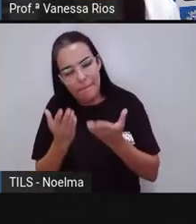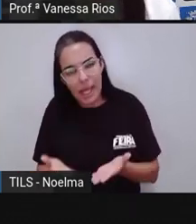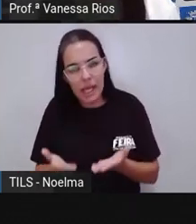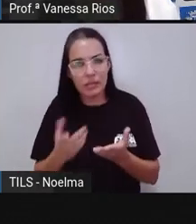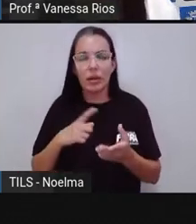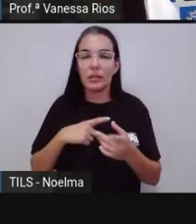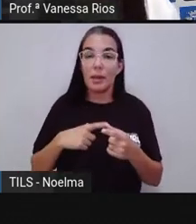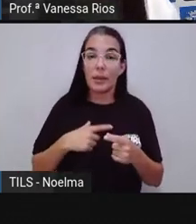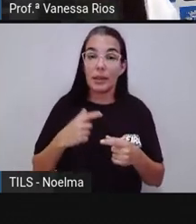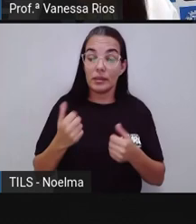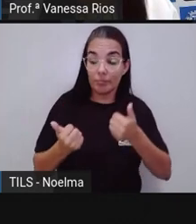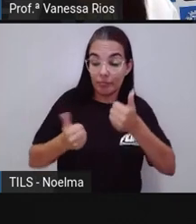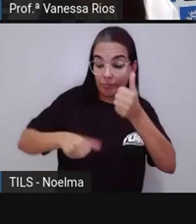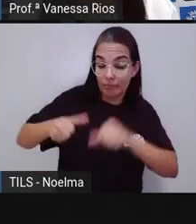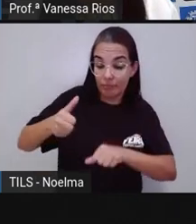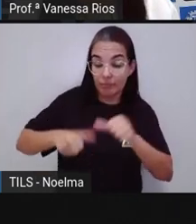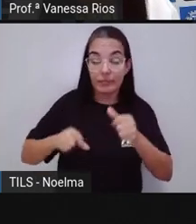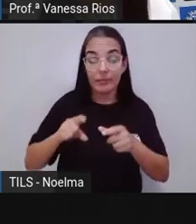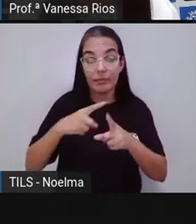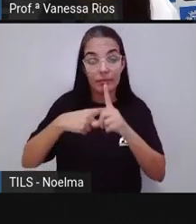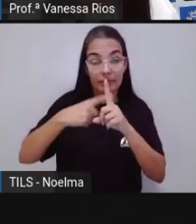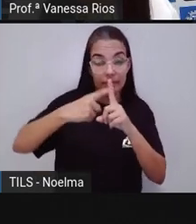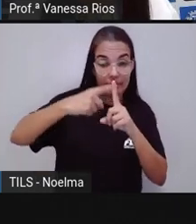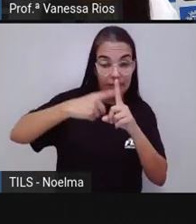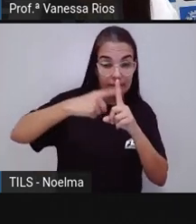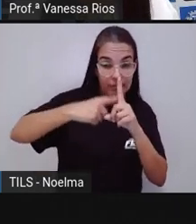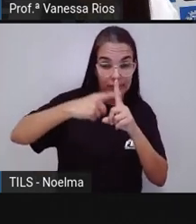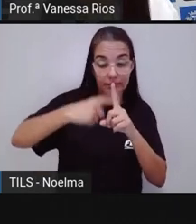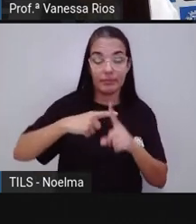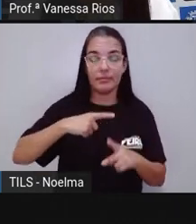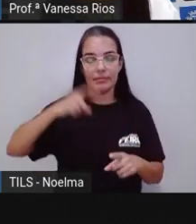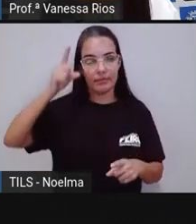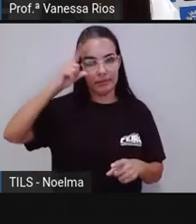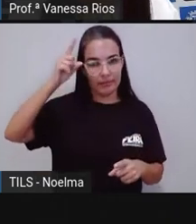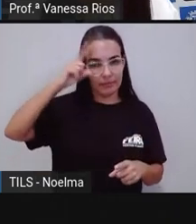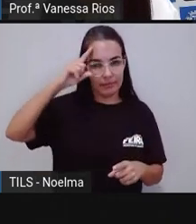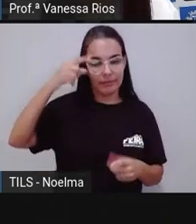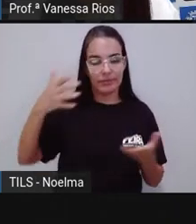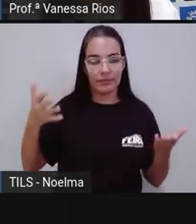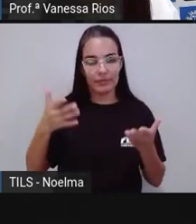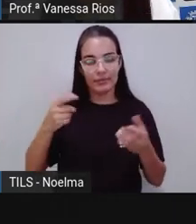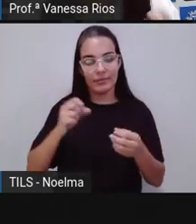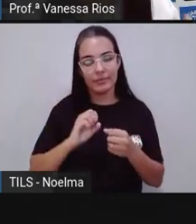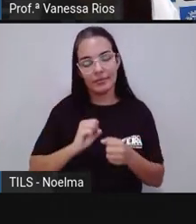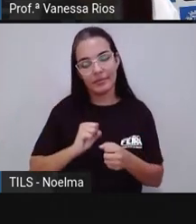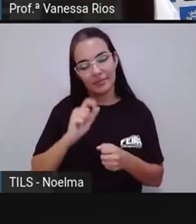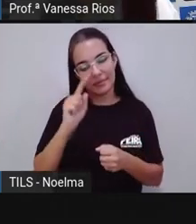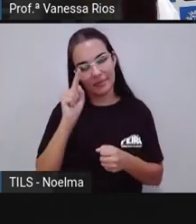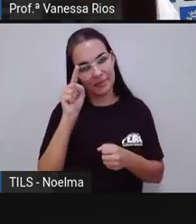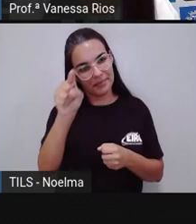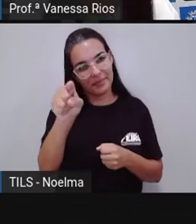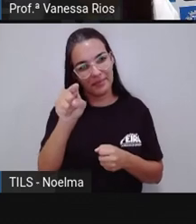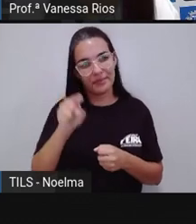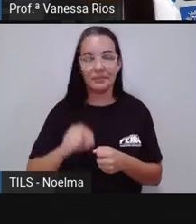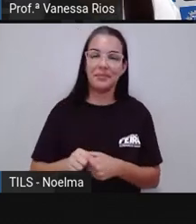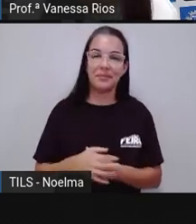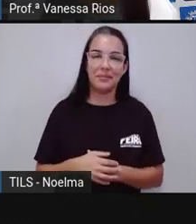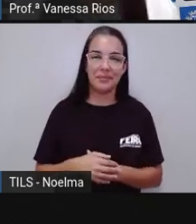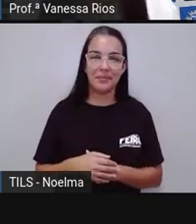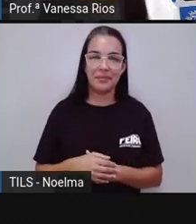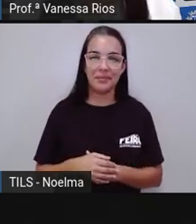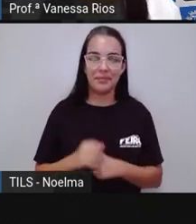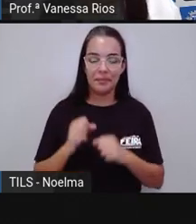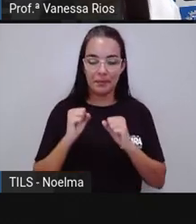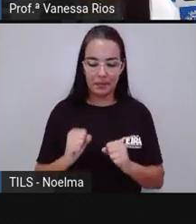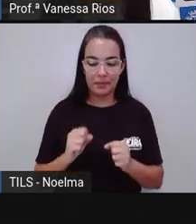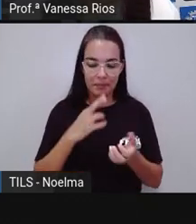as unidades de medida que nós temos contato no nosso dia a dia, a PRO agora deixa aí com você, certo? Para que